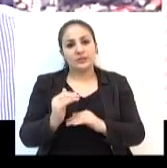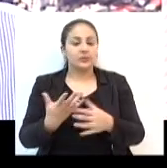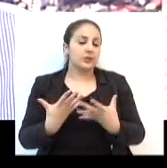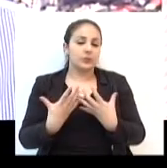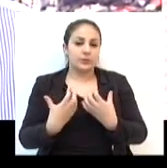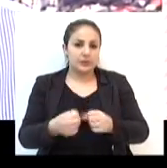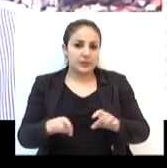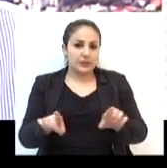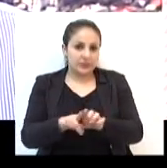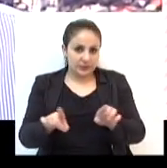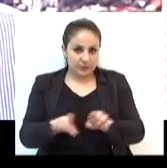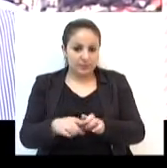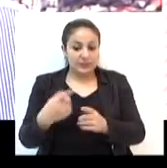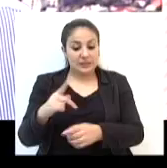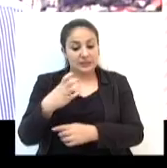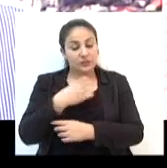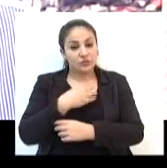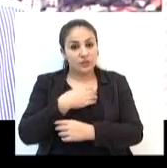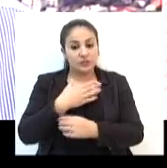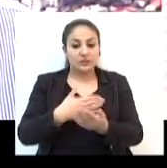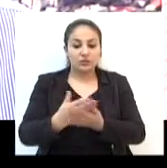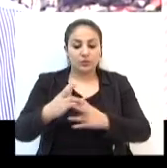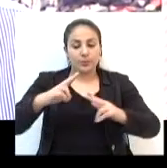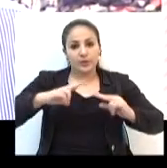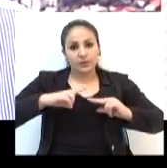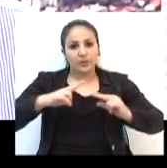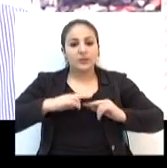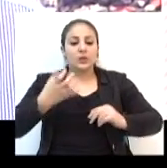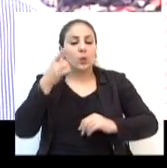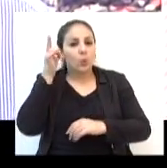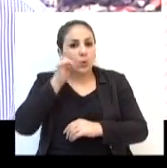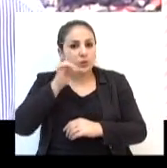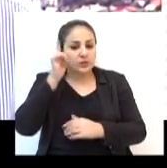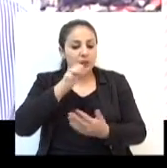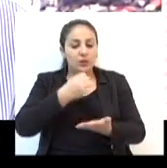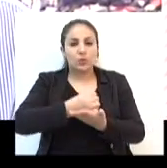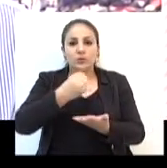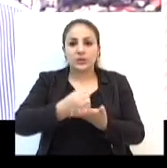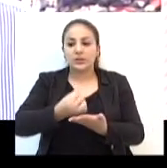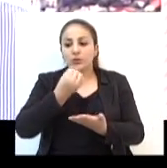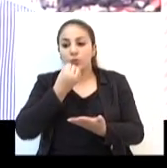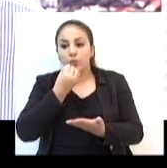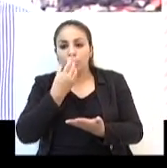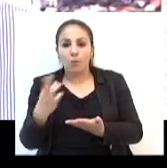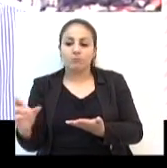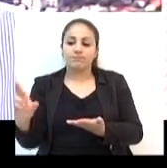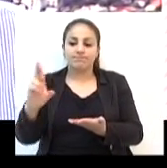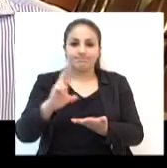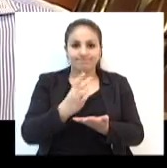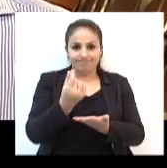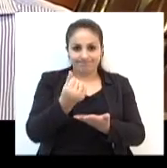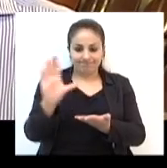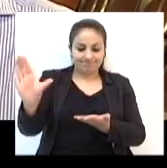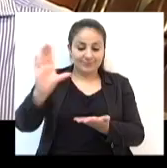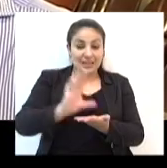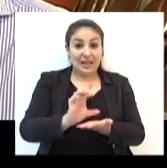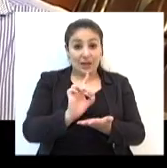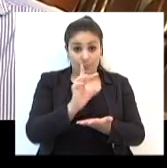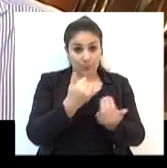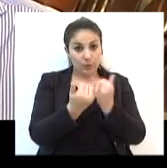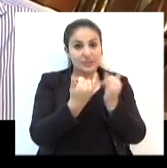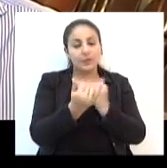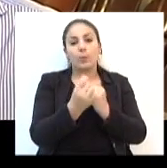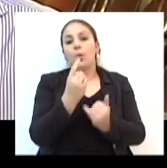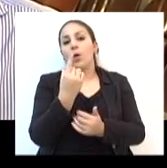forma, a iniciativa privada consegue, por meio de contratos, um bom retorno financeiro. A cada um real